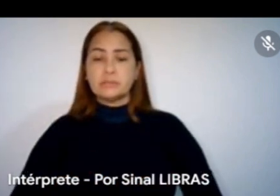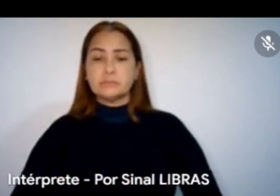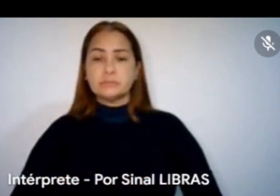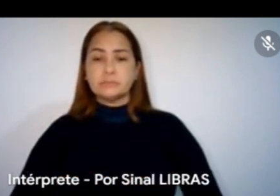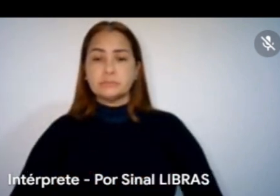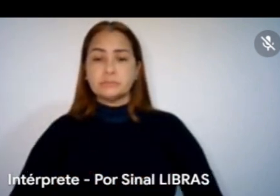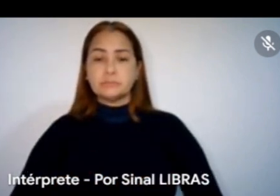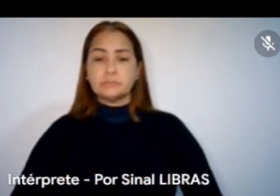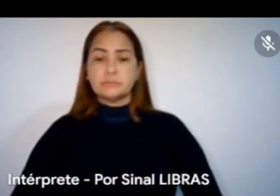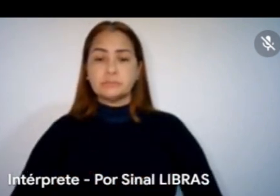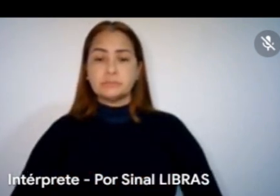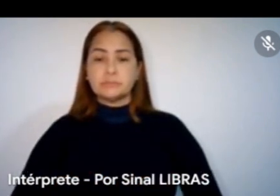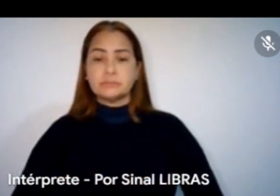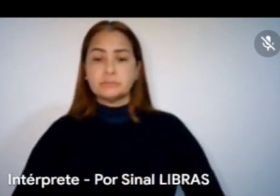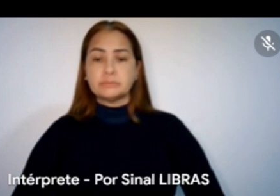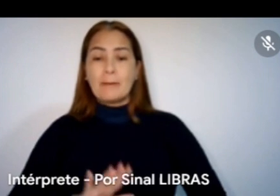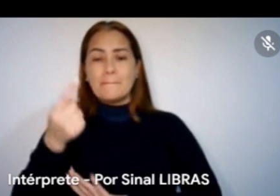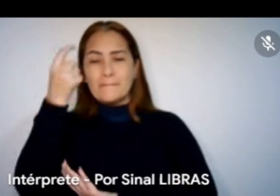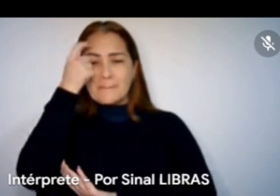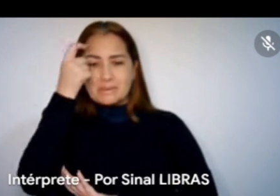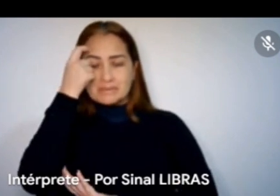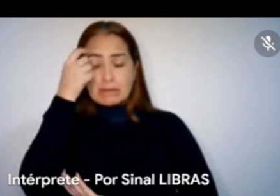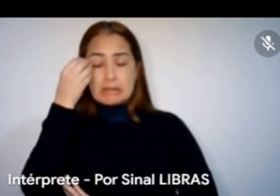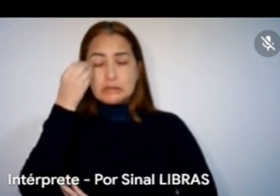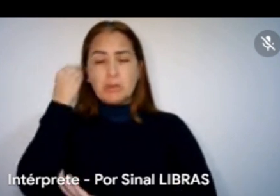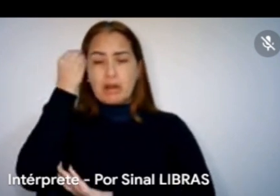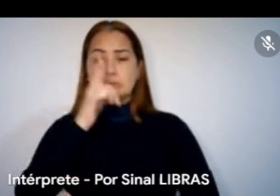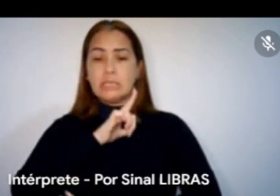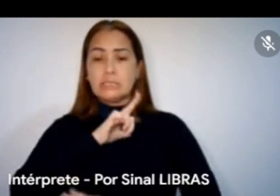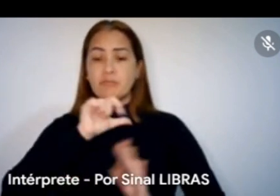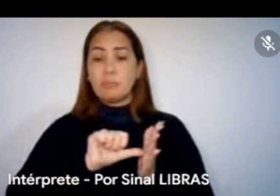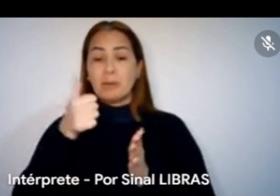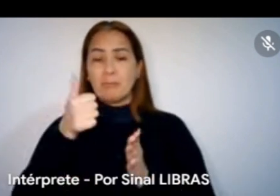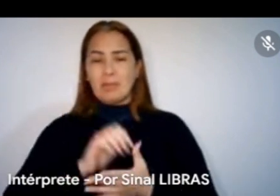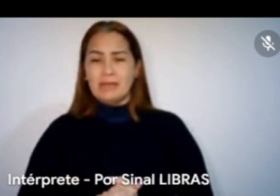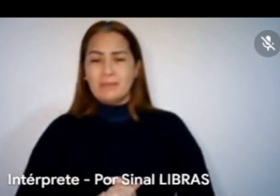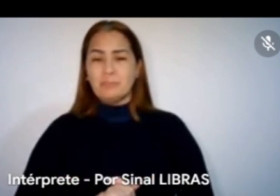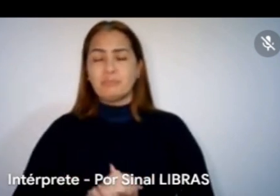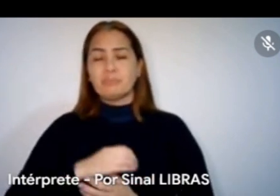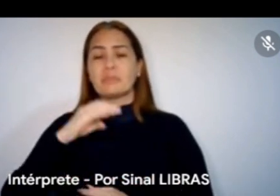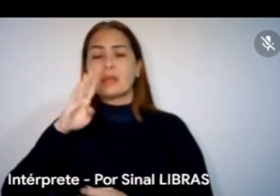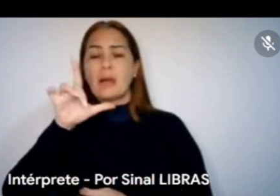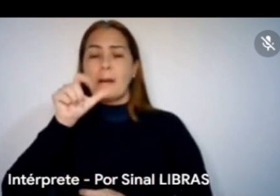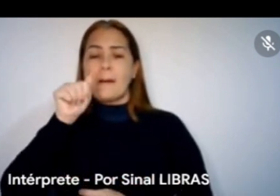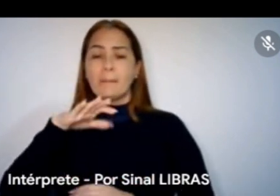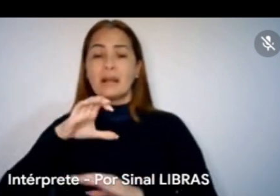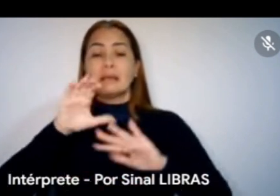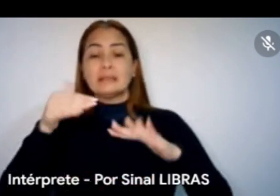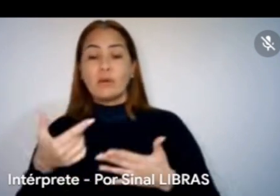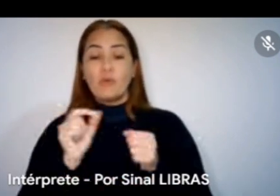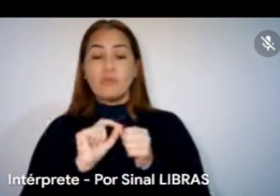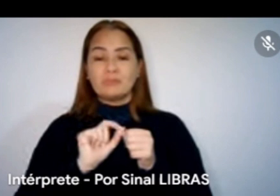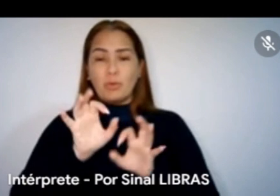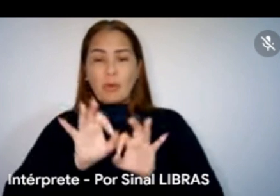aí, para concluir, na experiência que teve na primeira Aldir Blanc, e tentar pensar, existe já um mapa também dos fazedores de cultura da Aldir